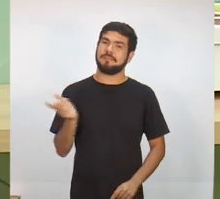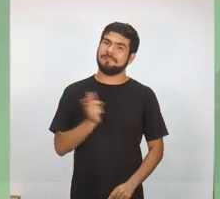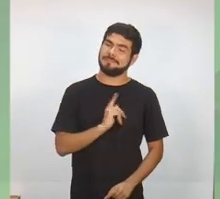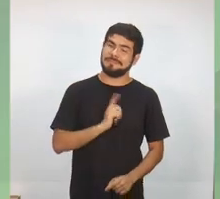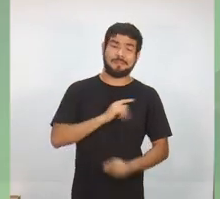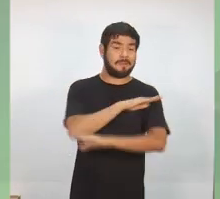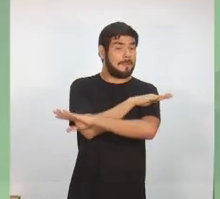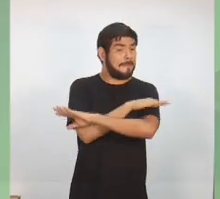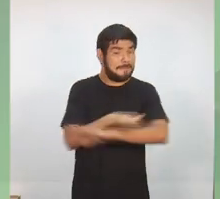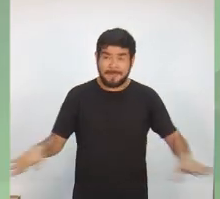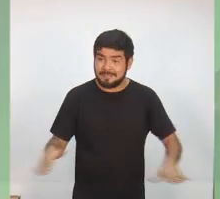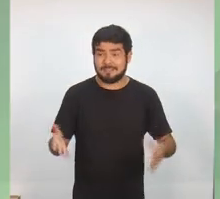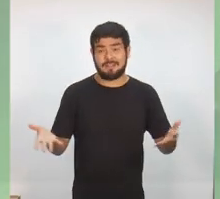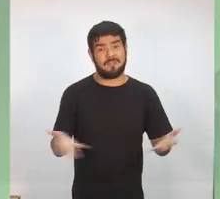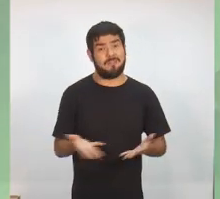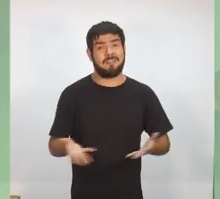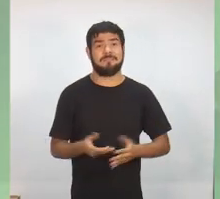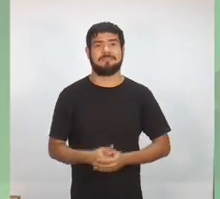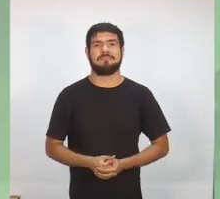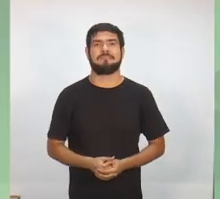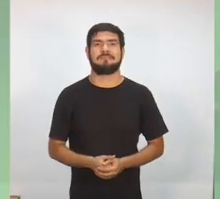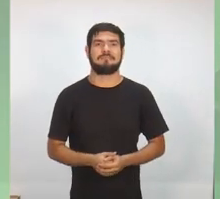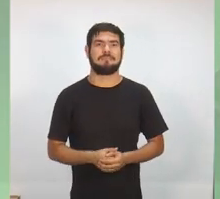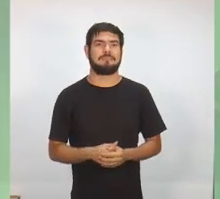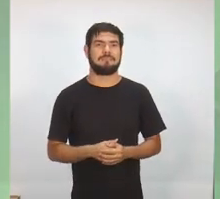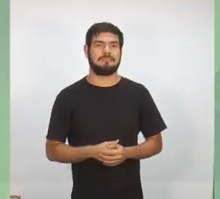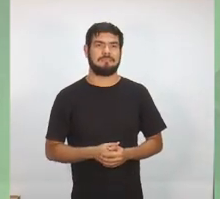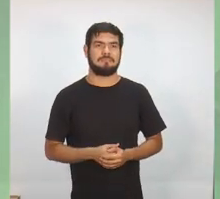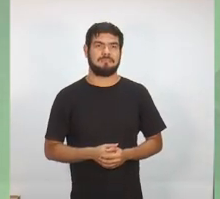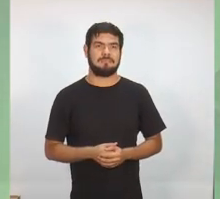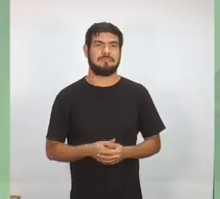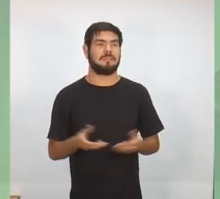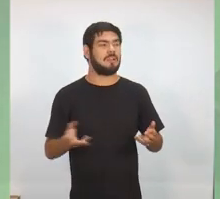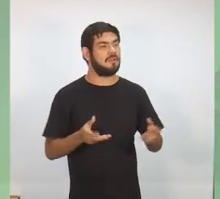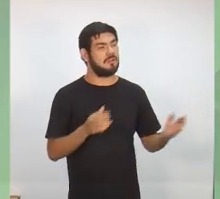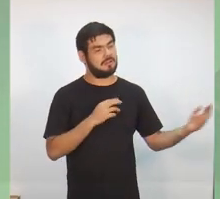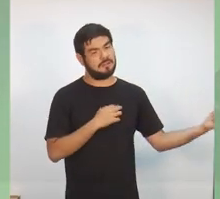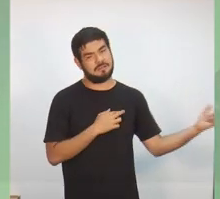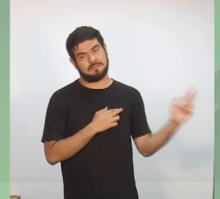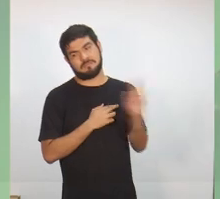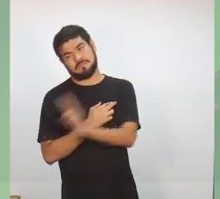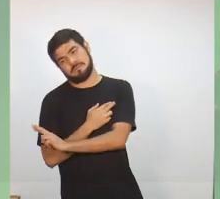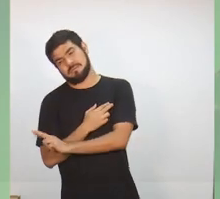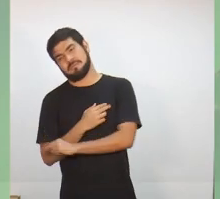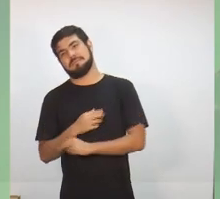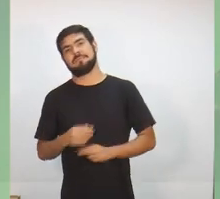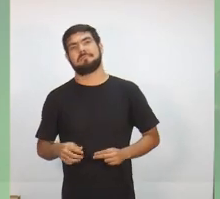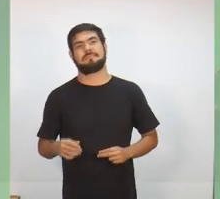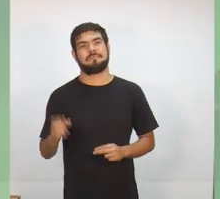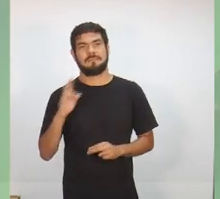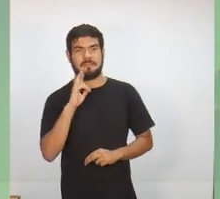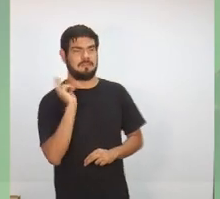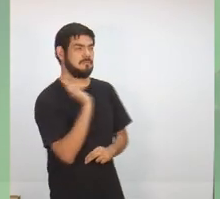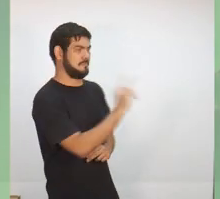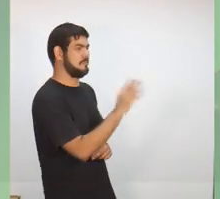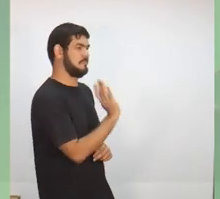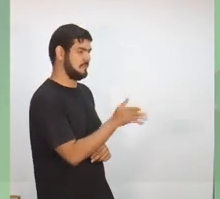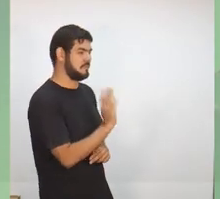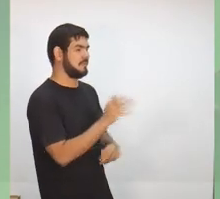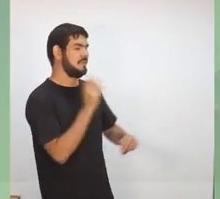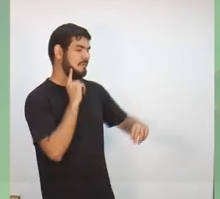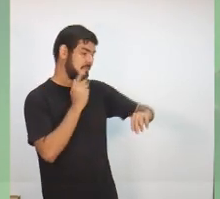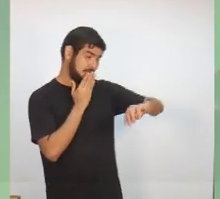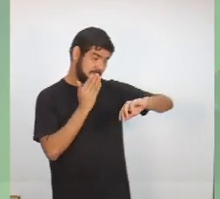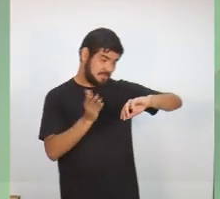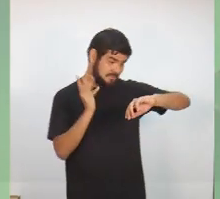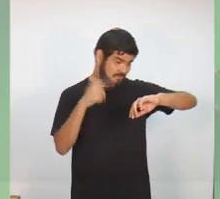basta nisso agora. Três minutos, tempo de resposta do candidato Omar Aziz. Nesse momento eu peço mais uma vez que o cronômetro marque ali no